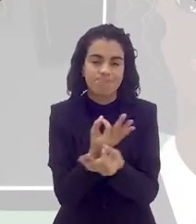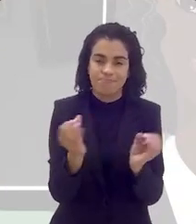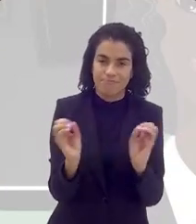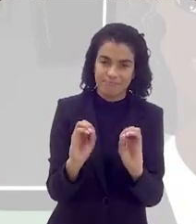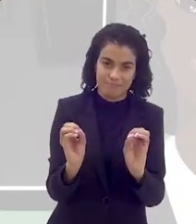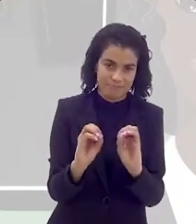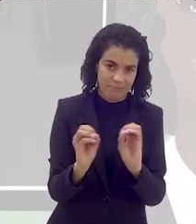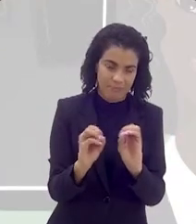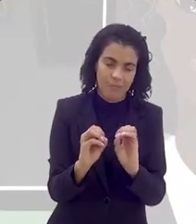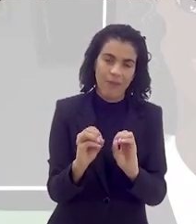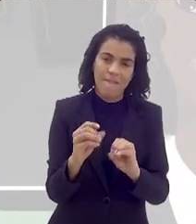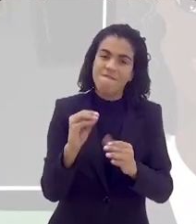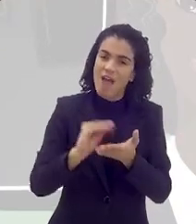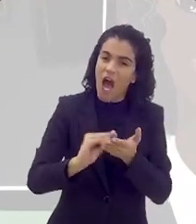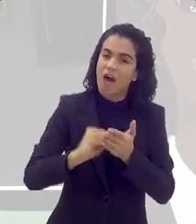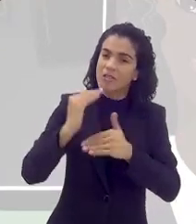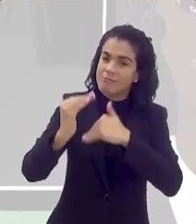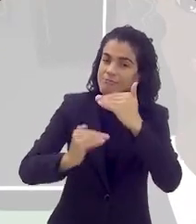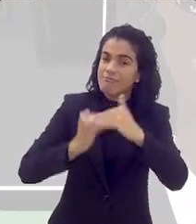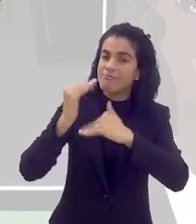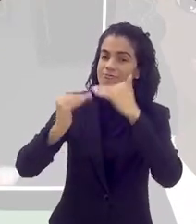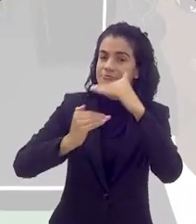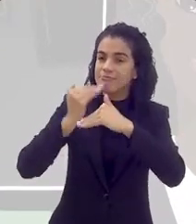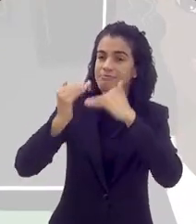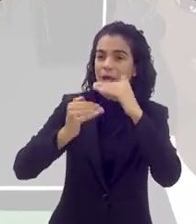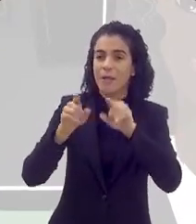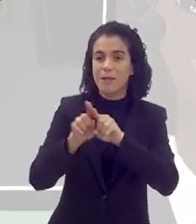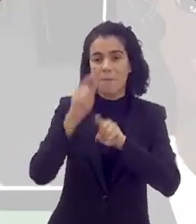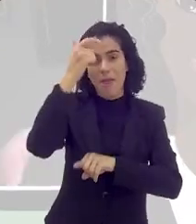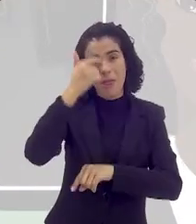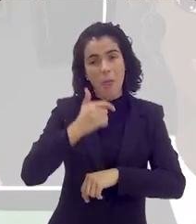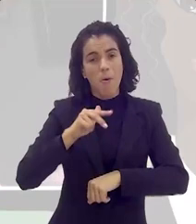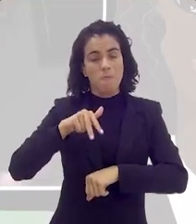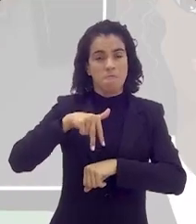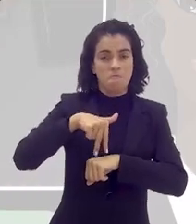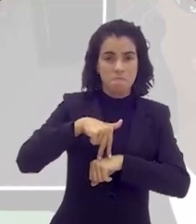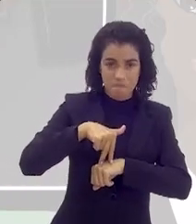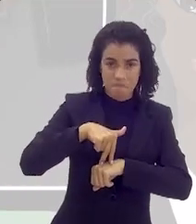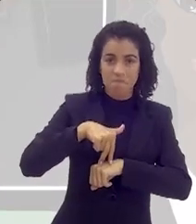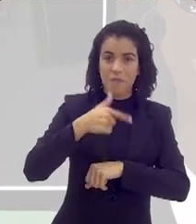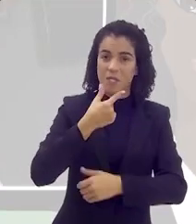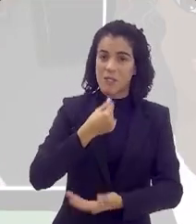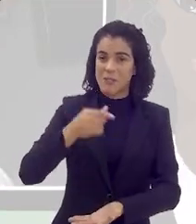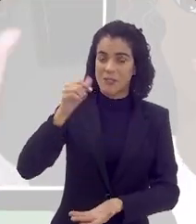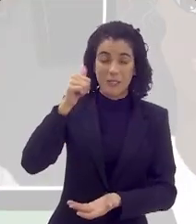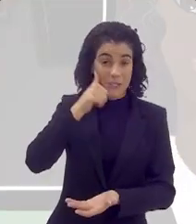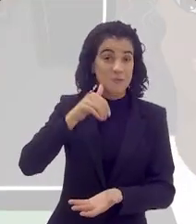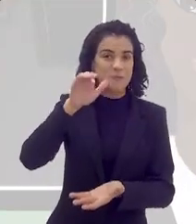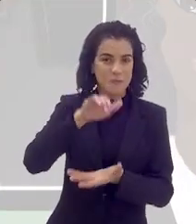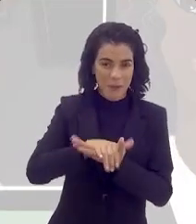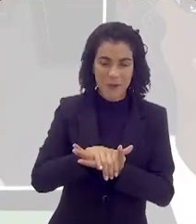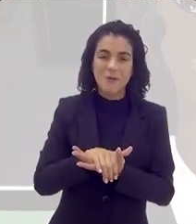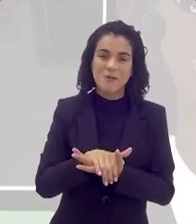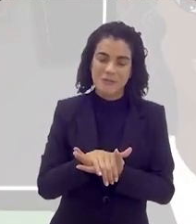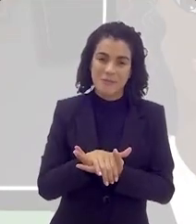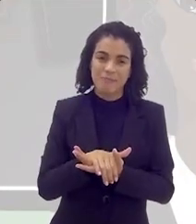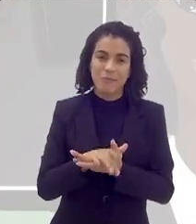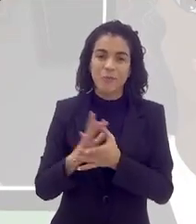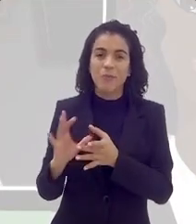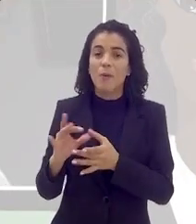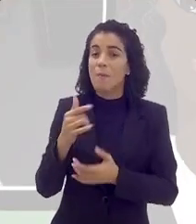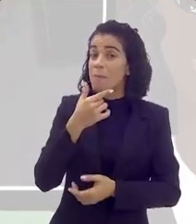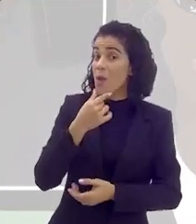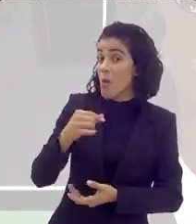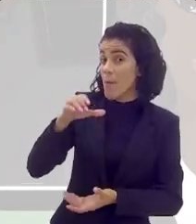sedimentada, mas, então, é muito mais me posicionar como esposa, nesse sentido,